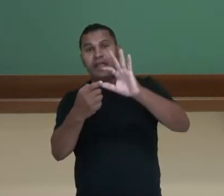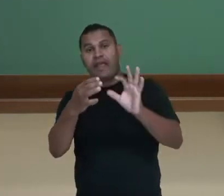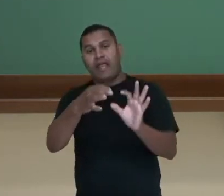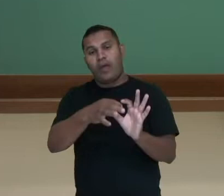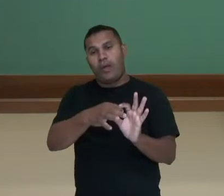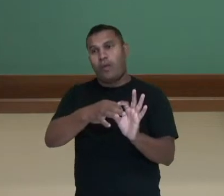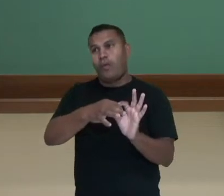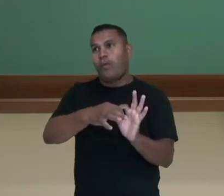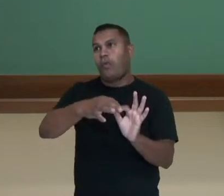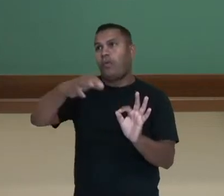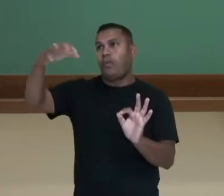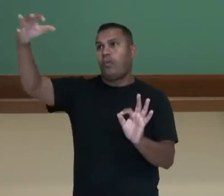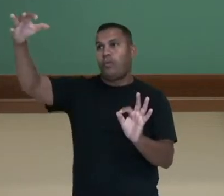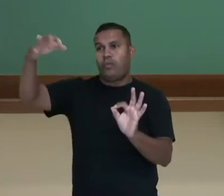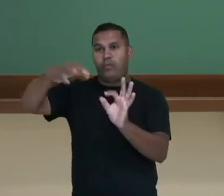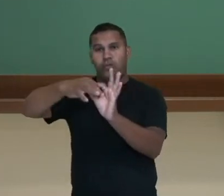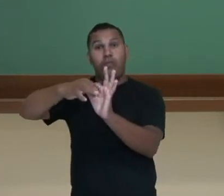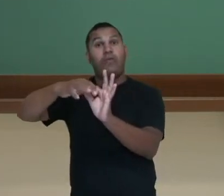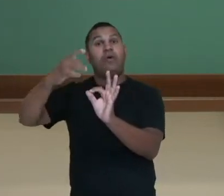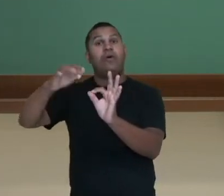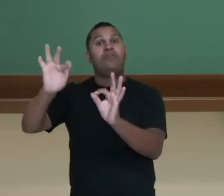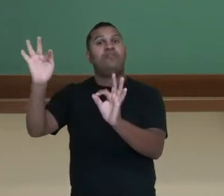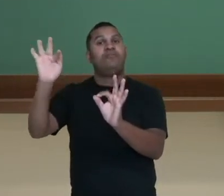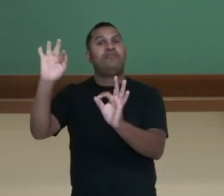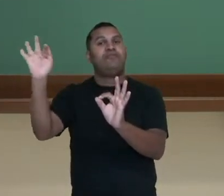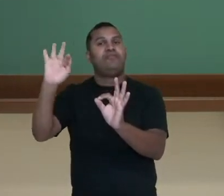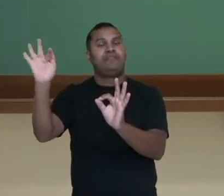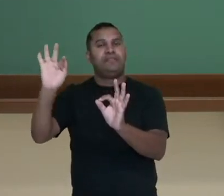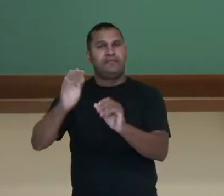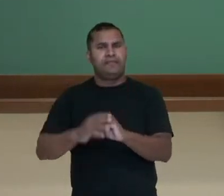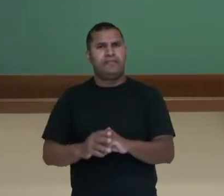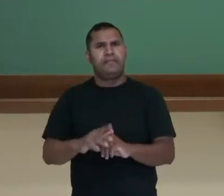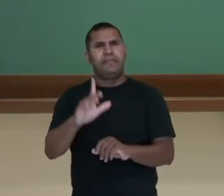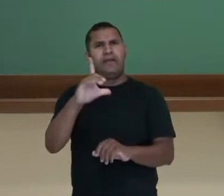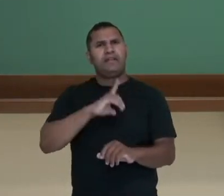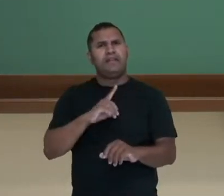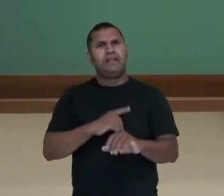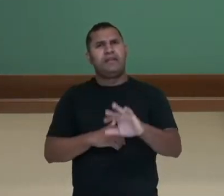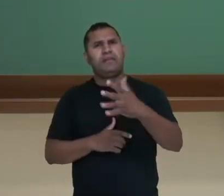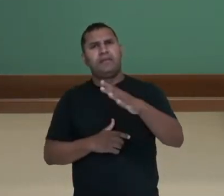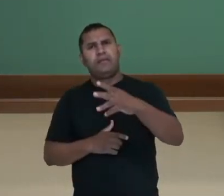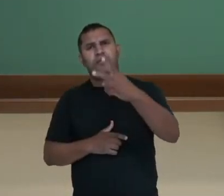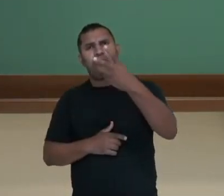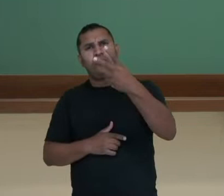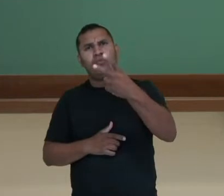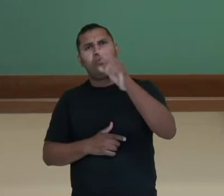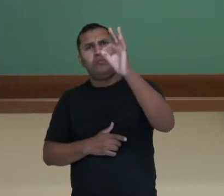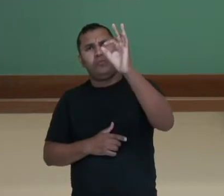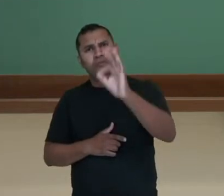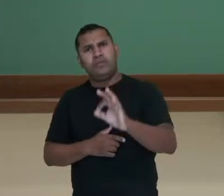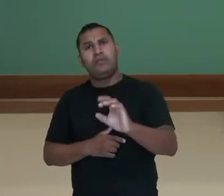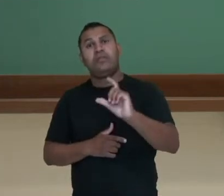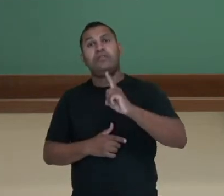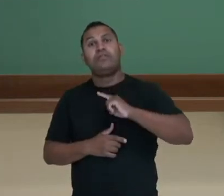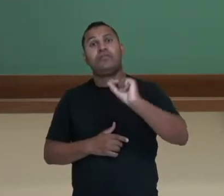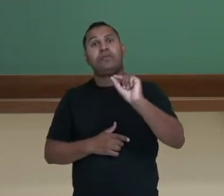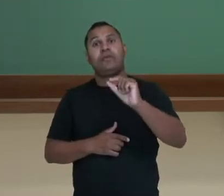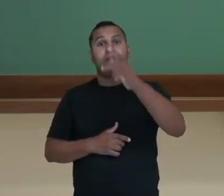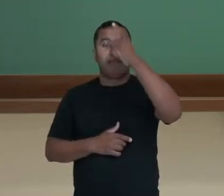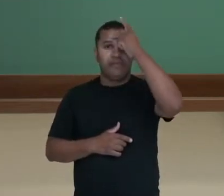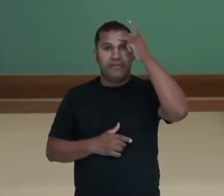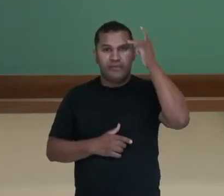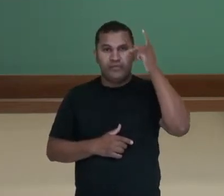composta em sua maioria esmagadora a sociedade, por cerca aí de 85% de africanos e afro